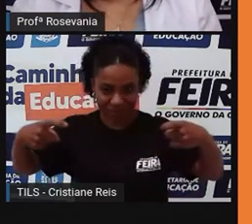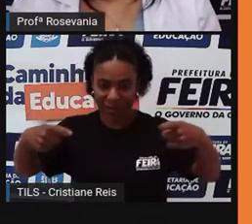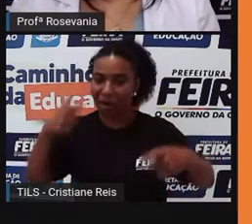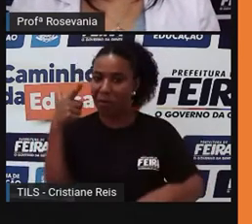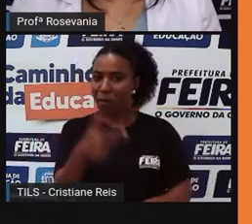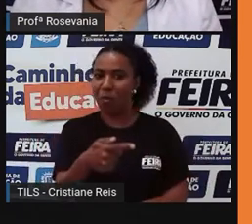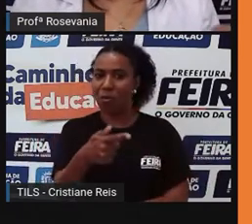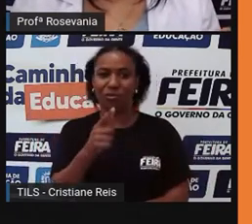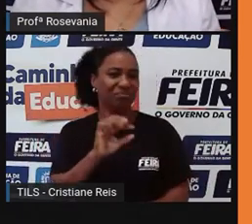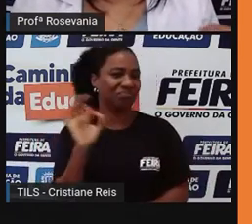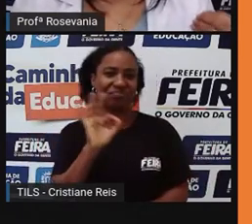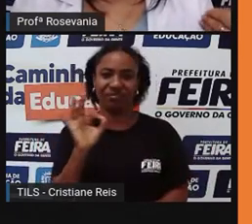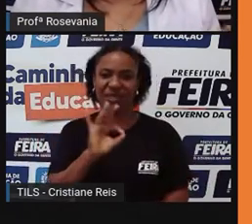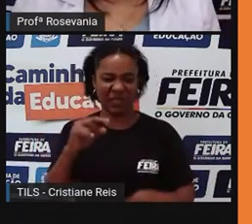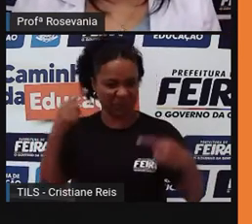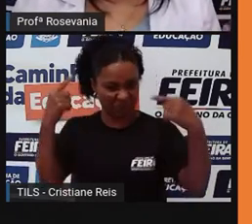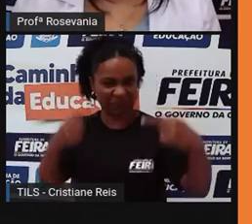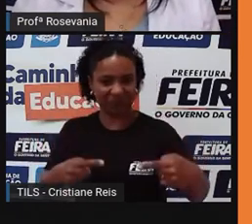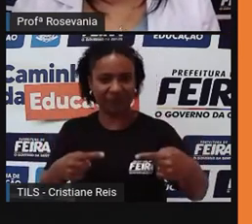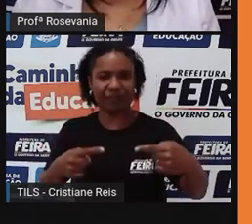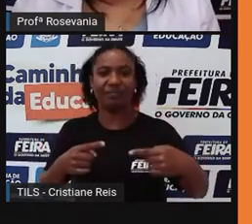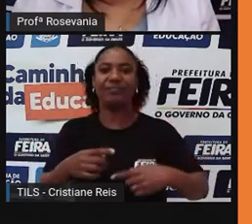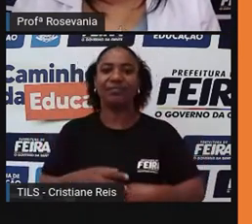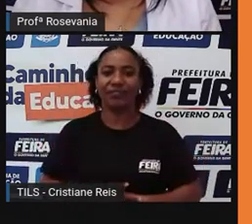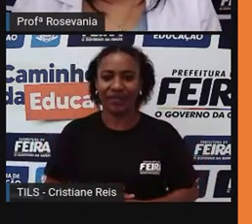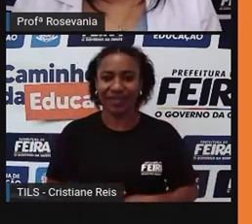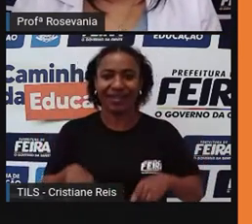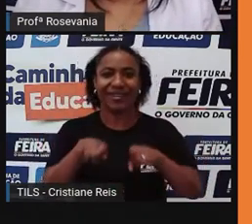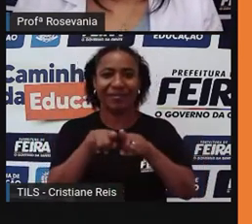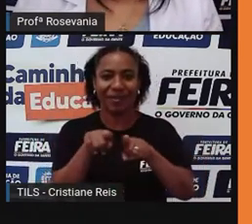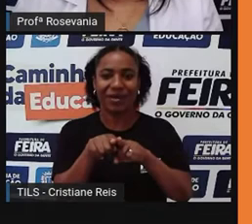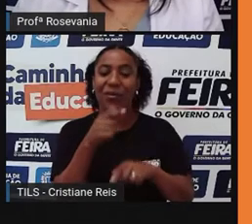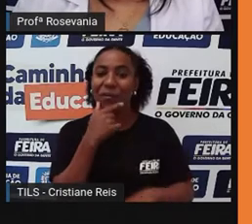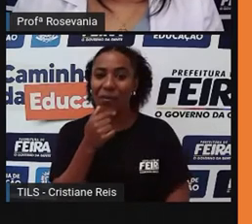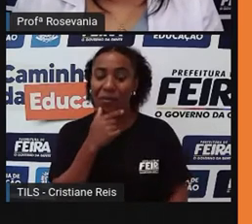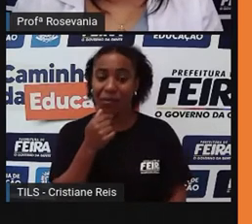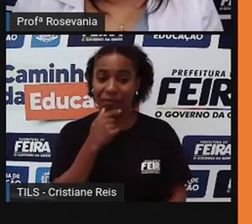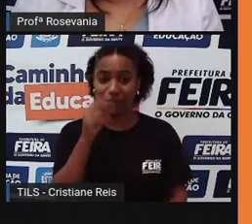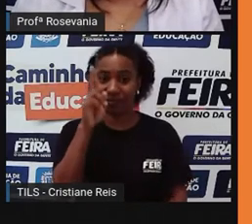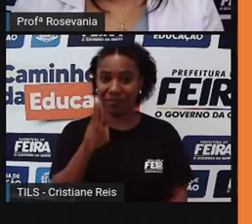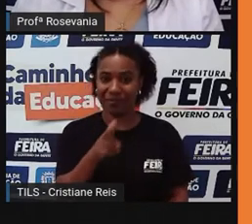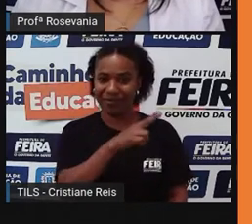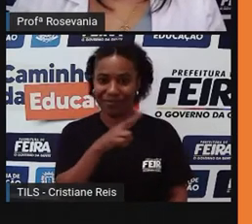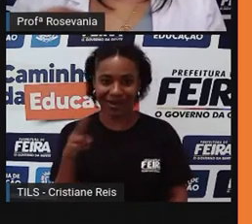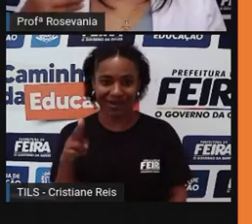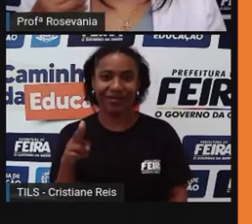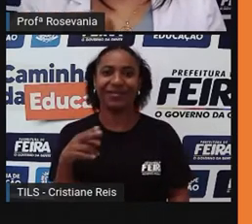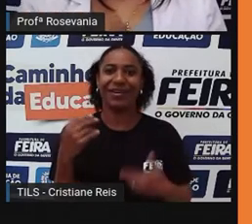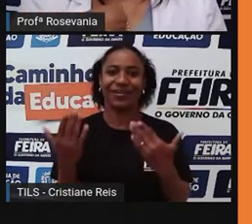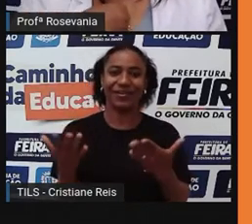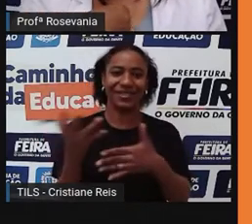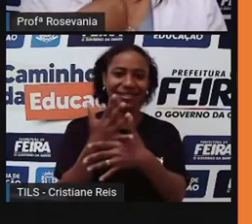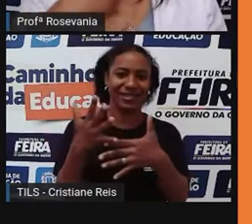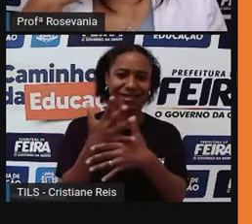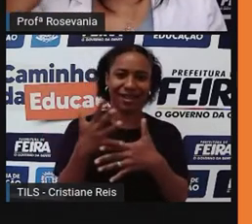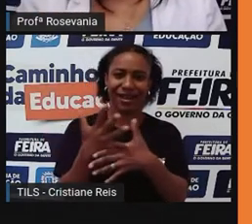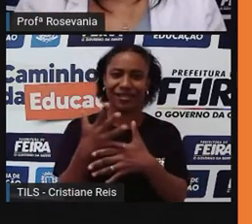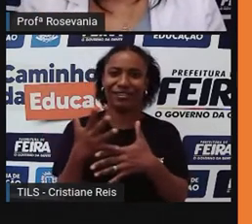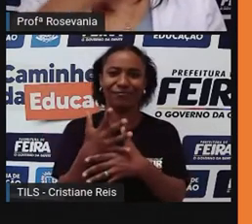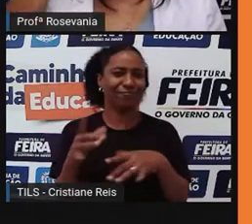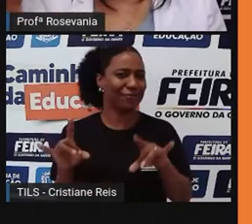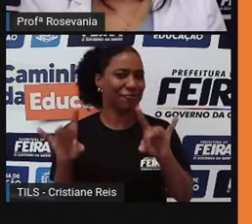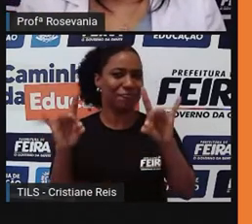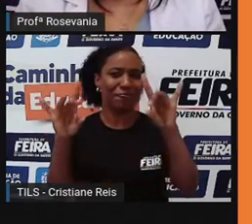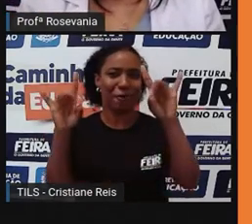isso, né? Cidade formosa e bendita, né? A poetisa Georgina Erisman, que, inclusive, dá nome